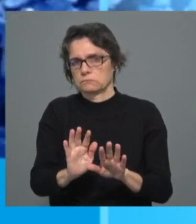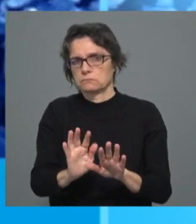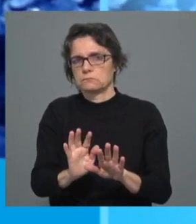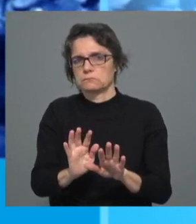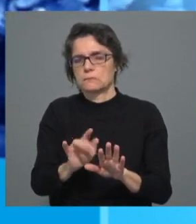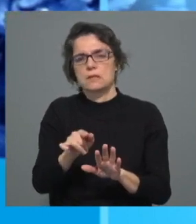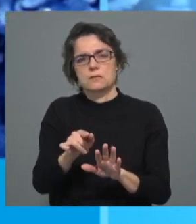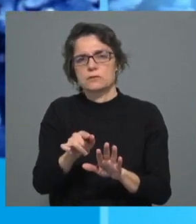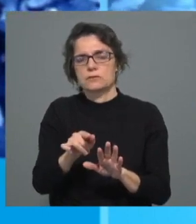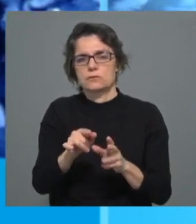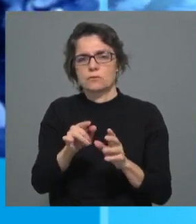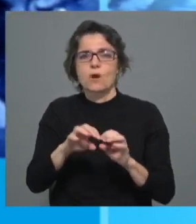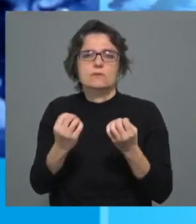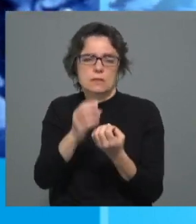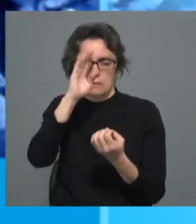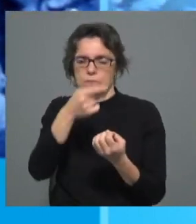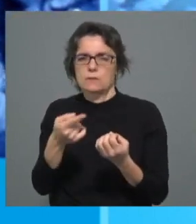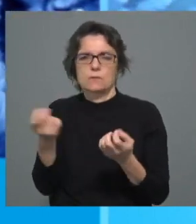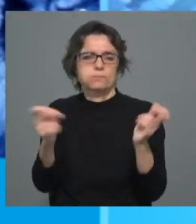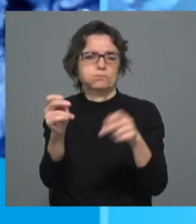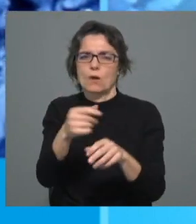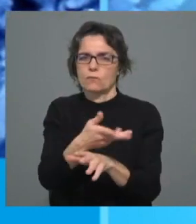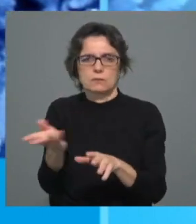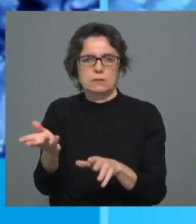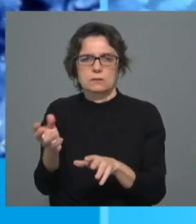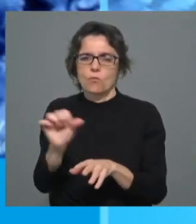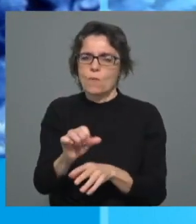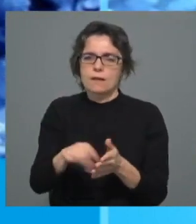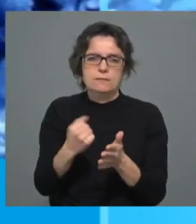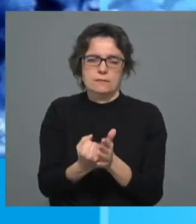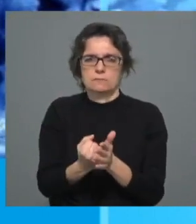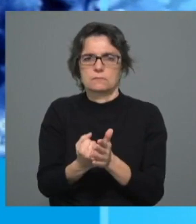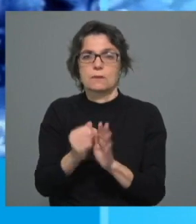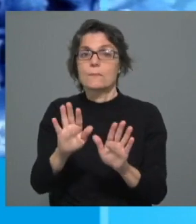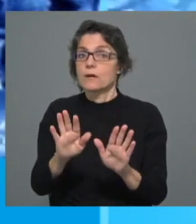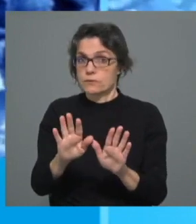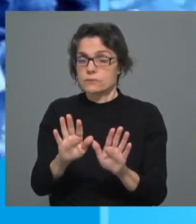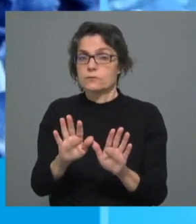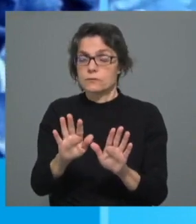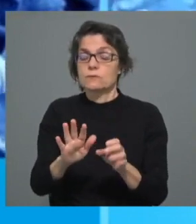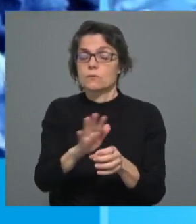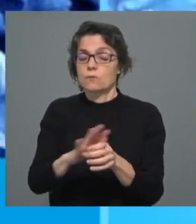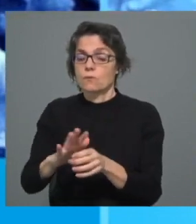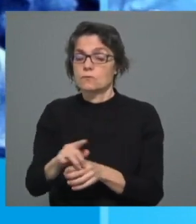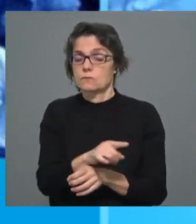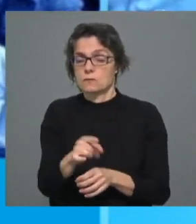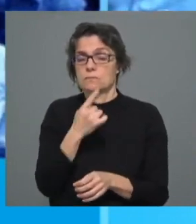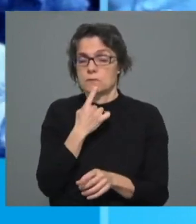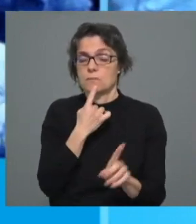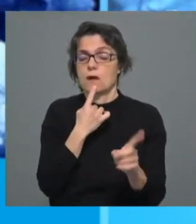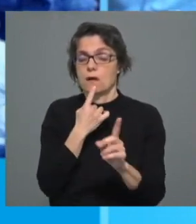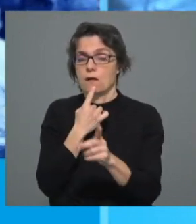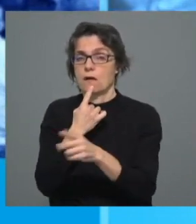é transversal, é toda a sociedade e, portanto, pode-se compreender no sentido contextualizar algumas coisas